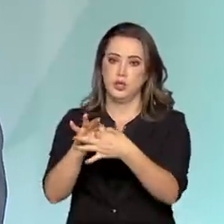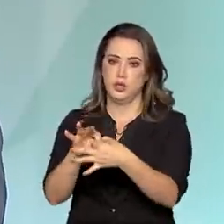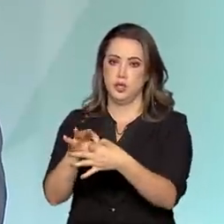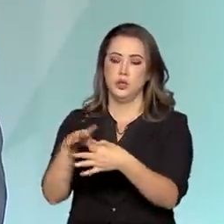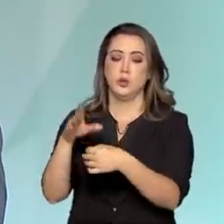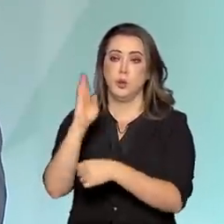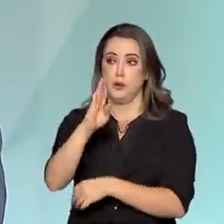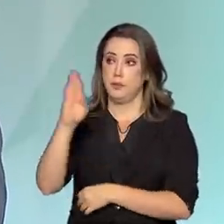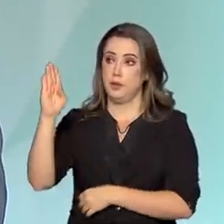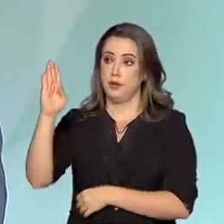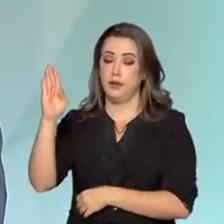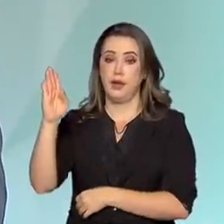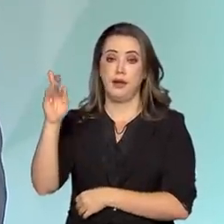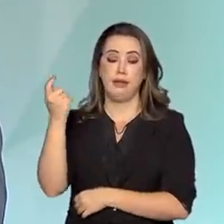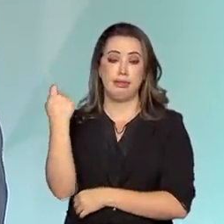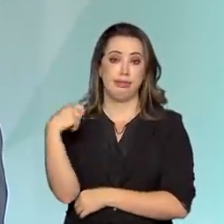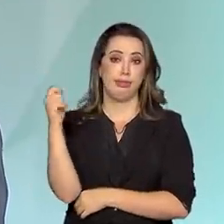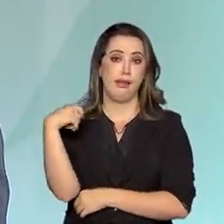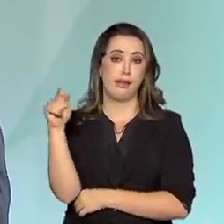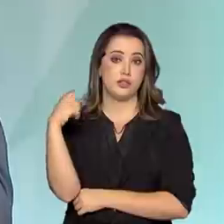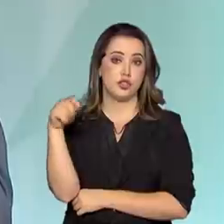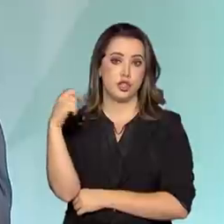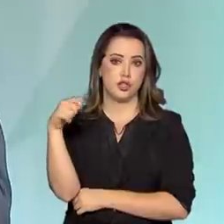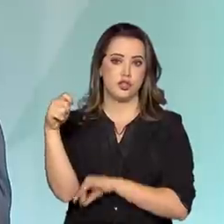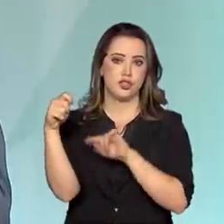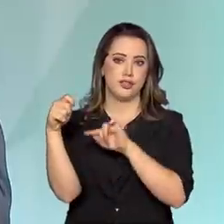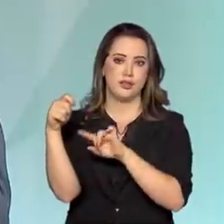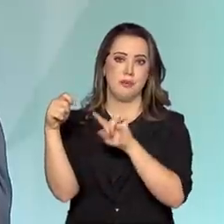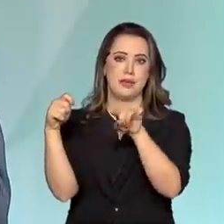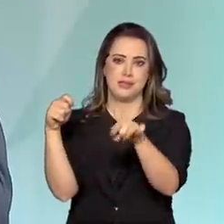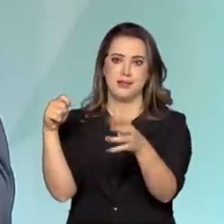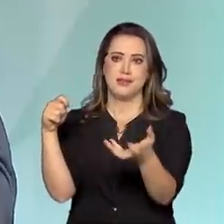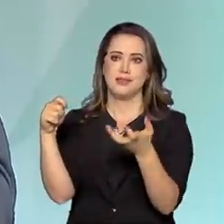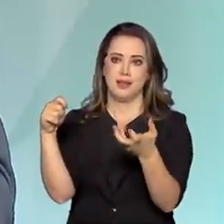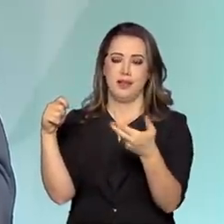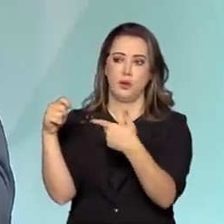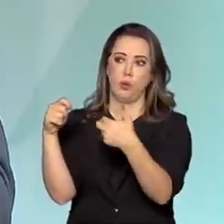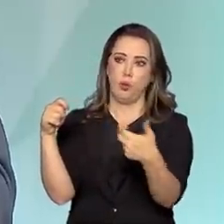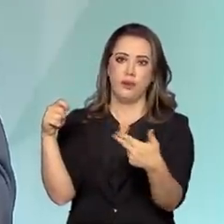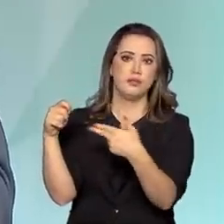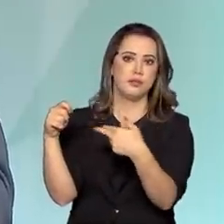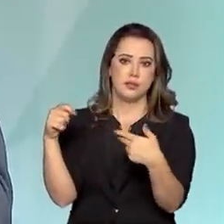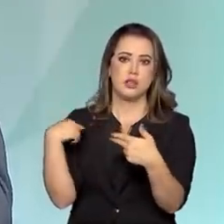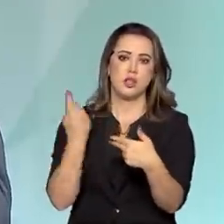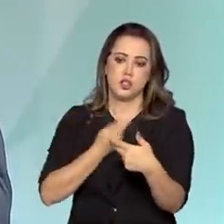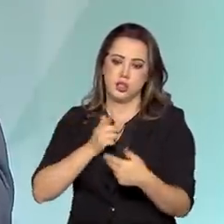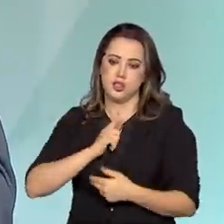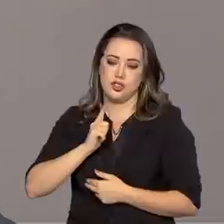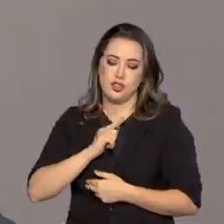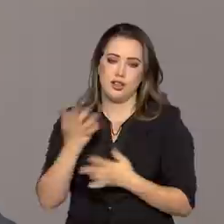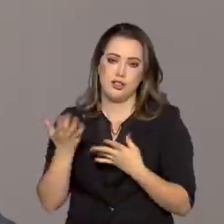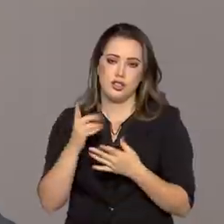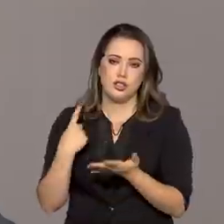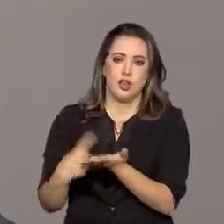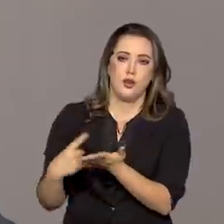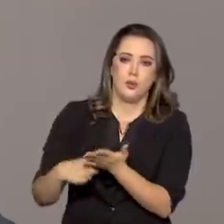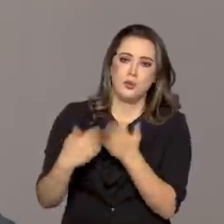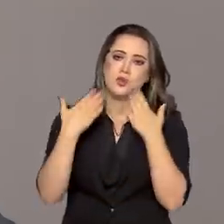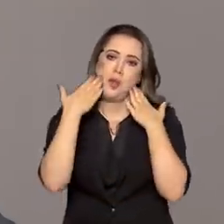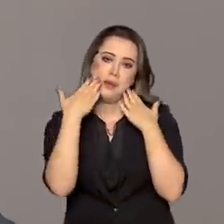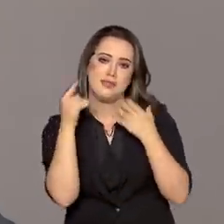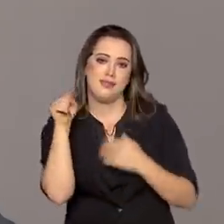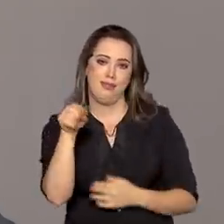alguns itens aqui na nossa biblioteca que são de grande interesse deles. Então nós vamos tentar combinar uma exposição, um evento conjunto.